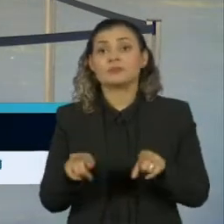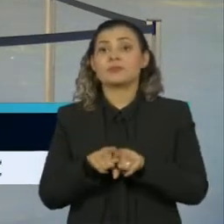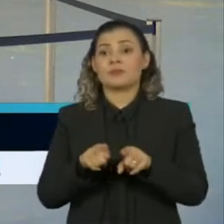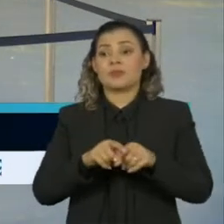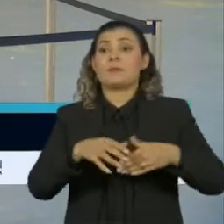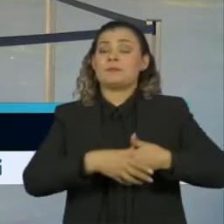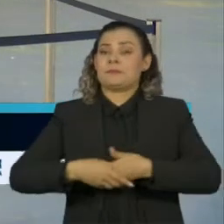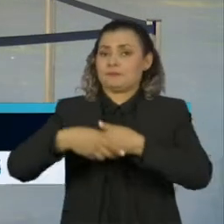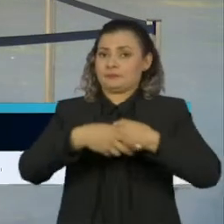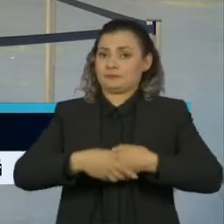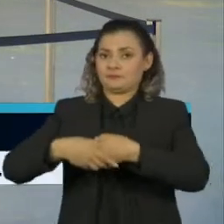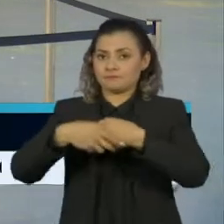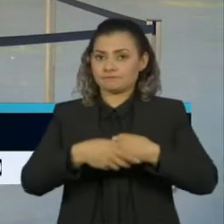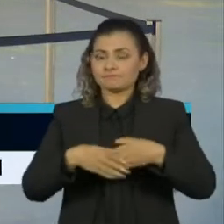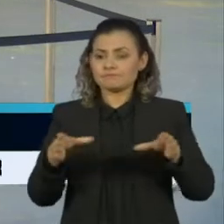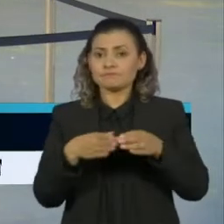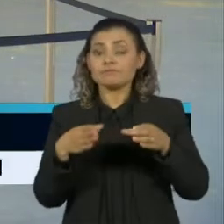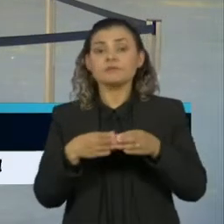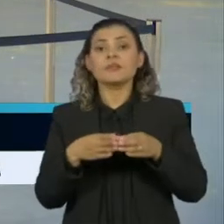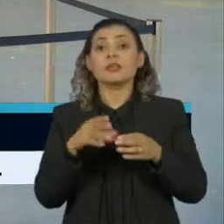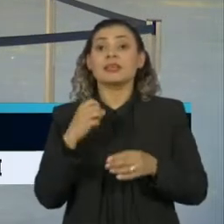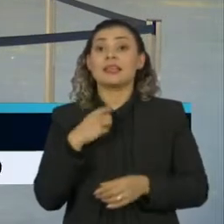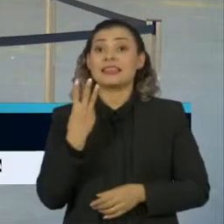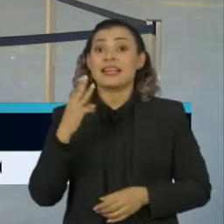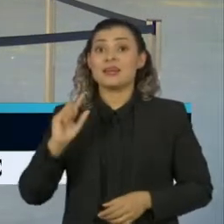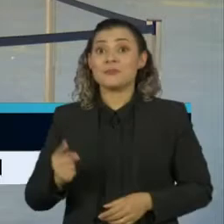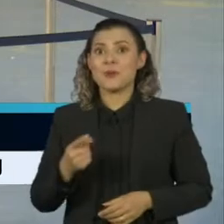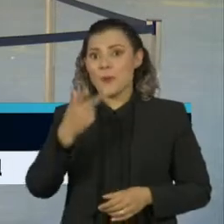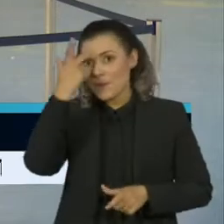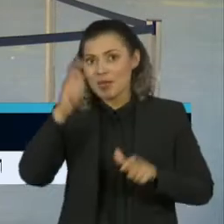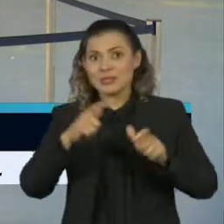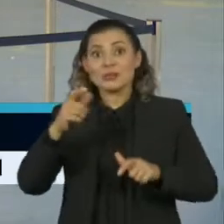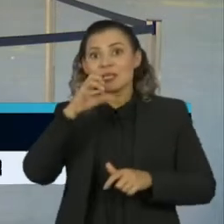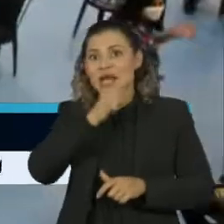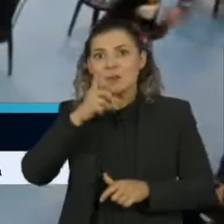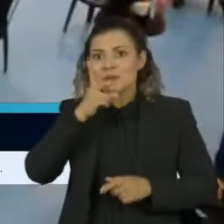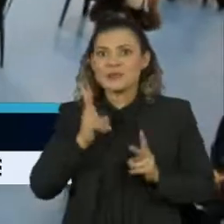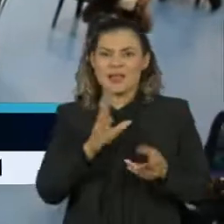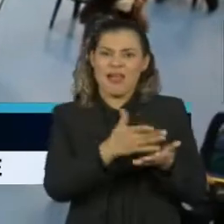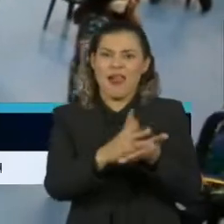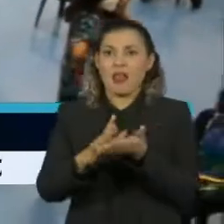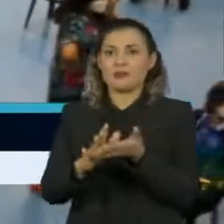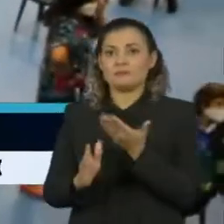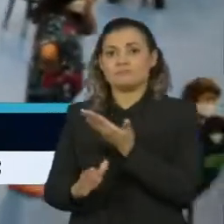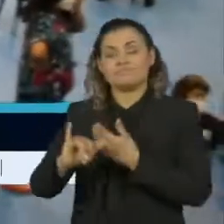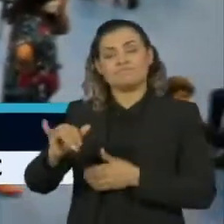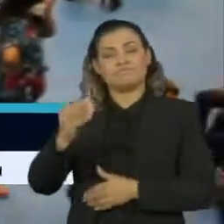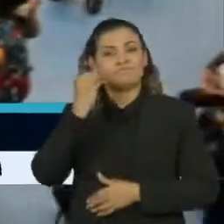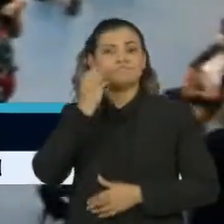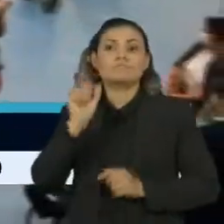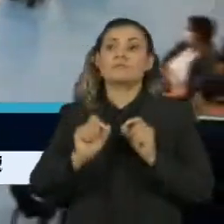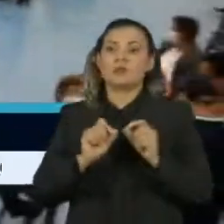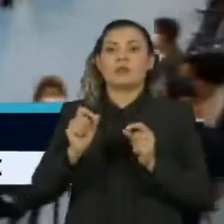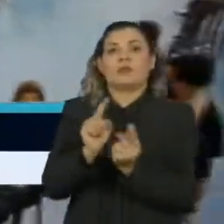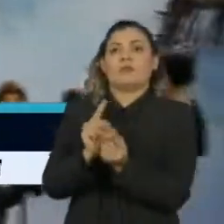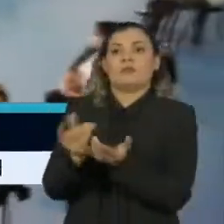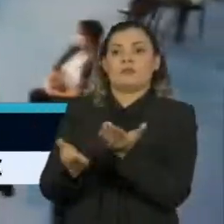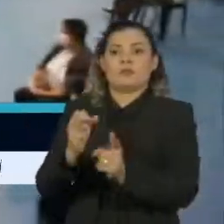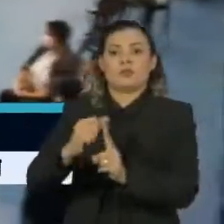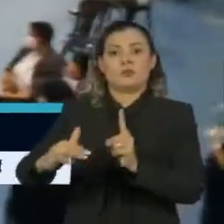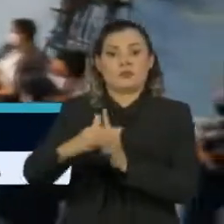Maria, a quadra que deveria estar ocupada por 3 mil pessoas todos os finais de semana tem sido usada apenas para trabalhos sociais.